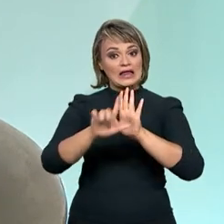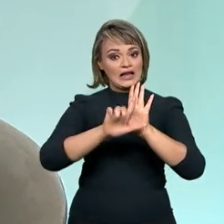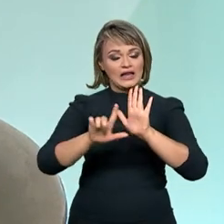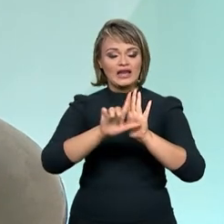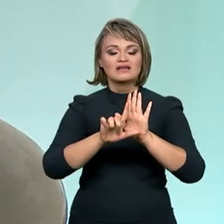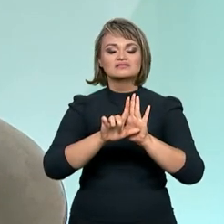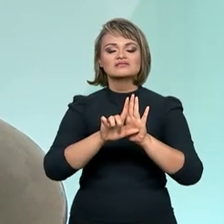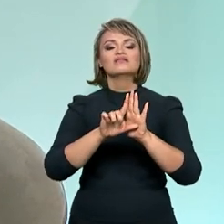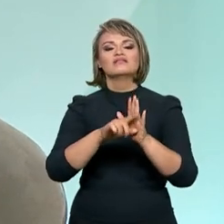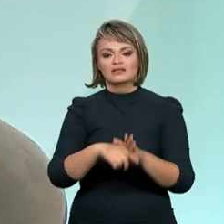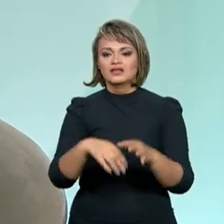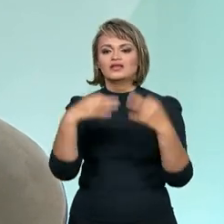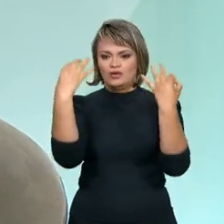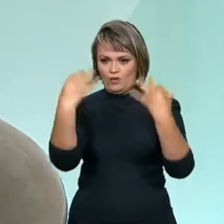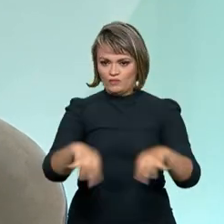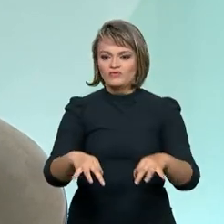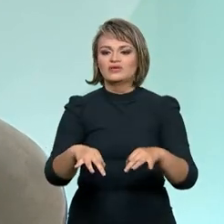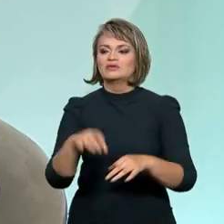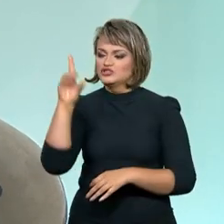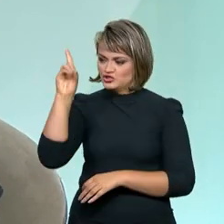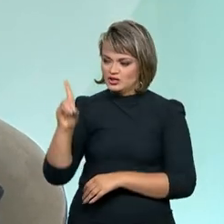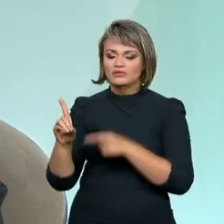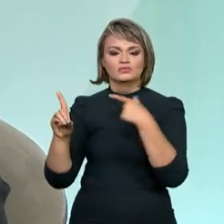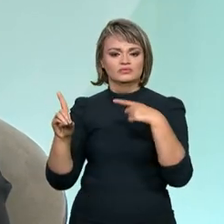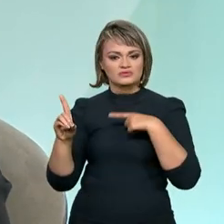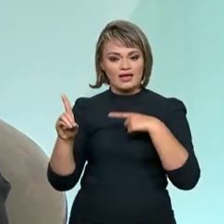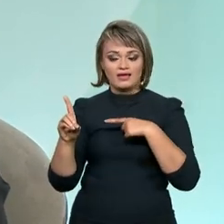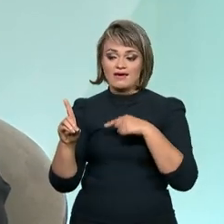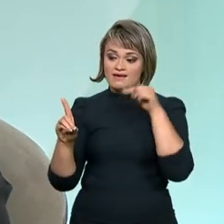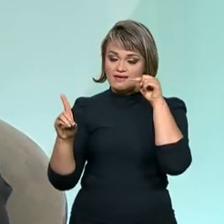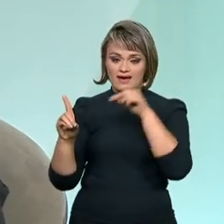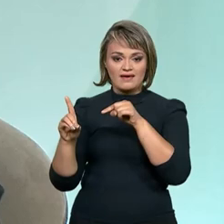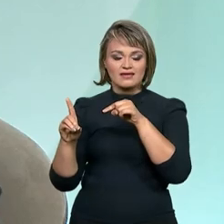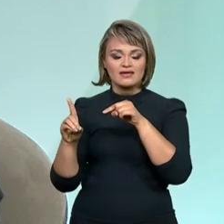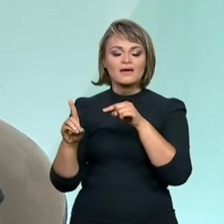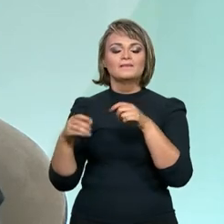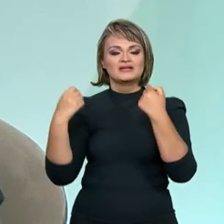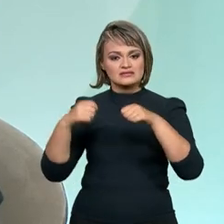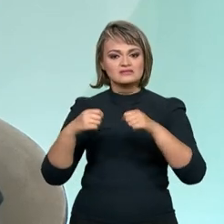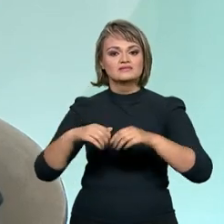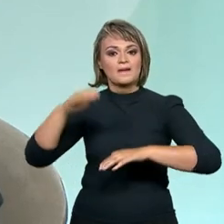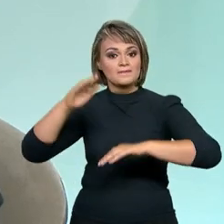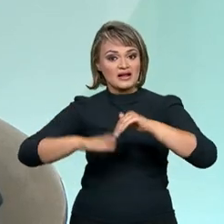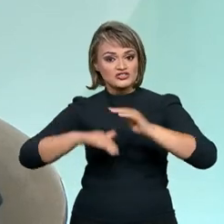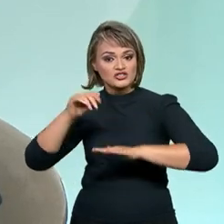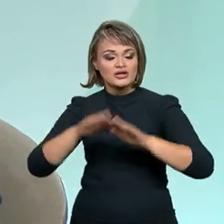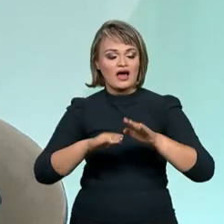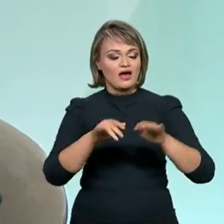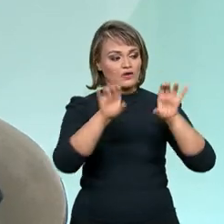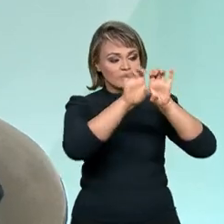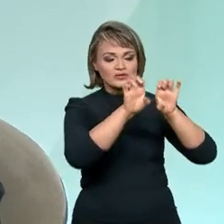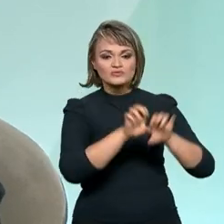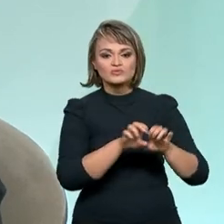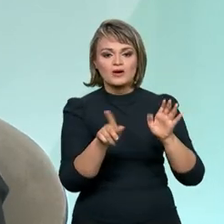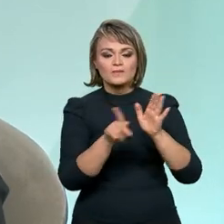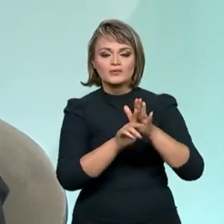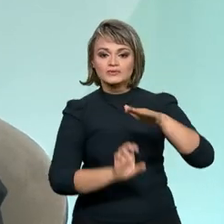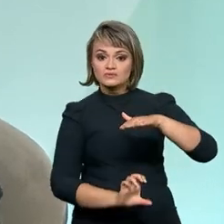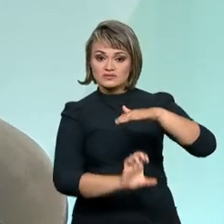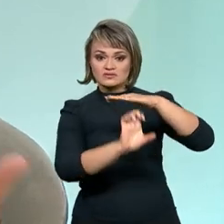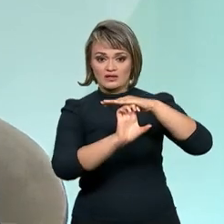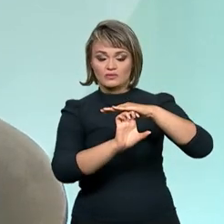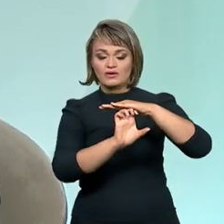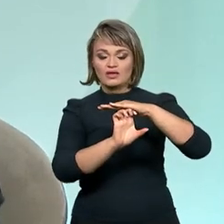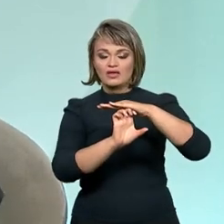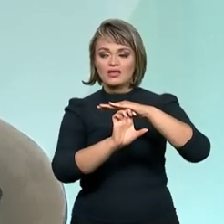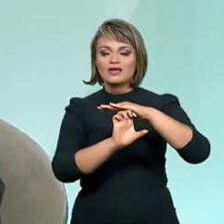reconhecem esses direitos e os colocam numa condição de serem executados por uma estrutura estatal e serem também